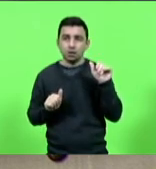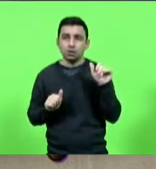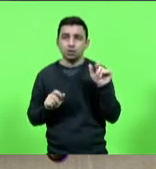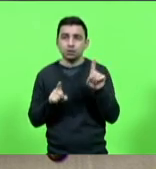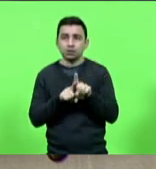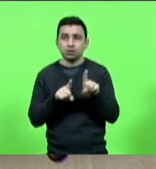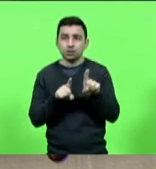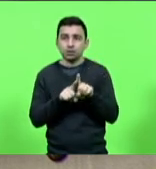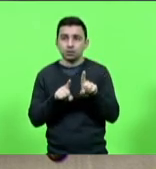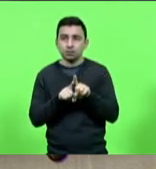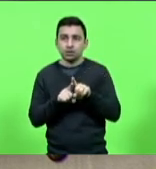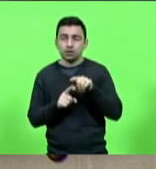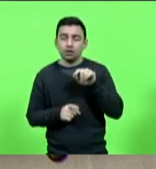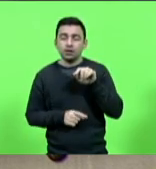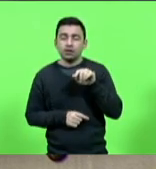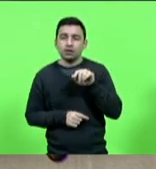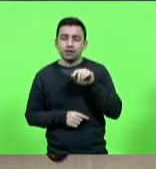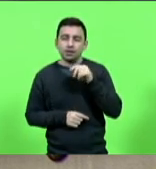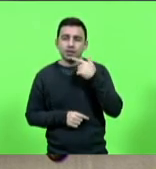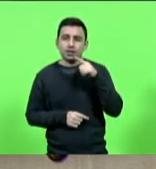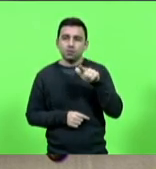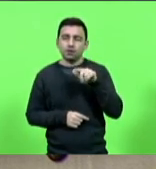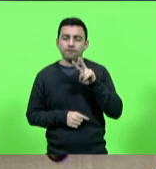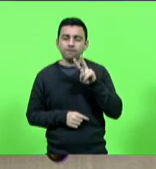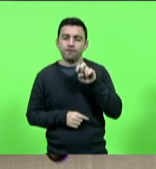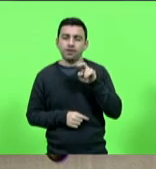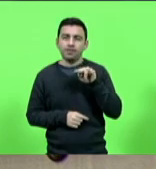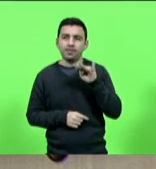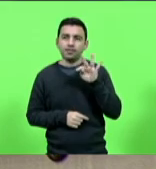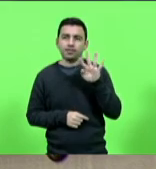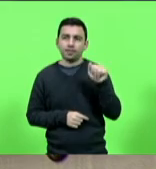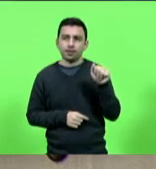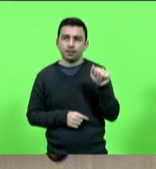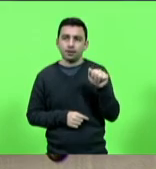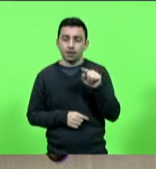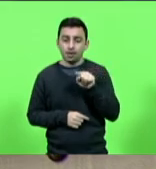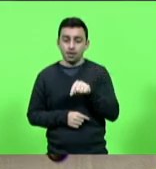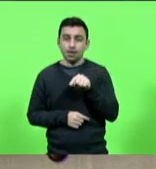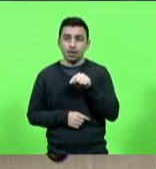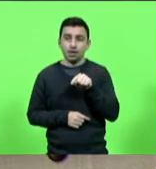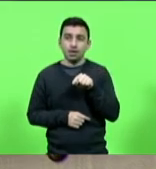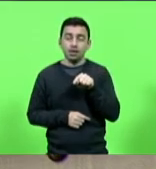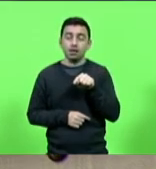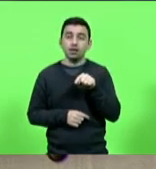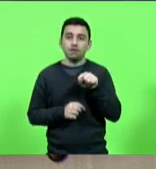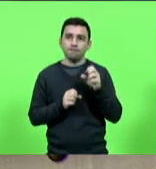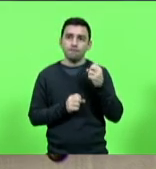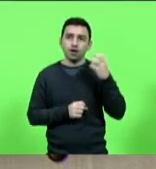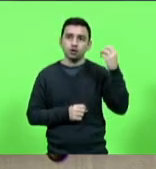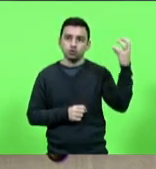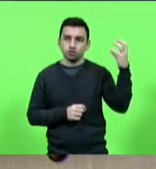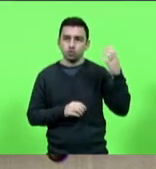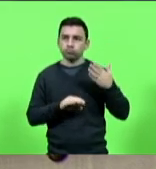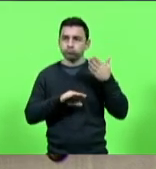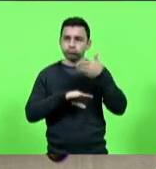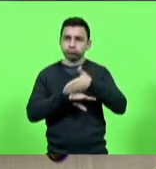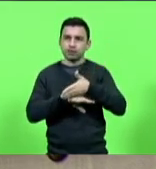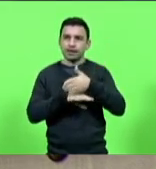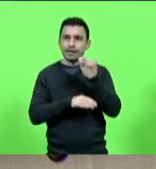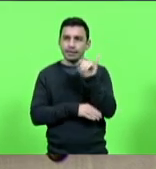língua vêneta. Ele viajou para a Itália 77 vezes como pesquisador